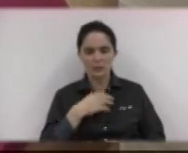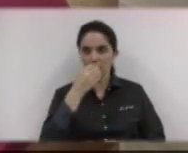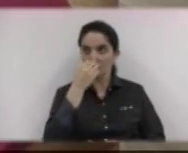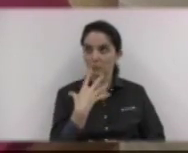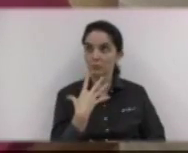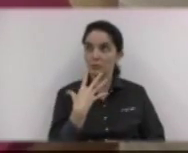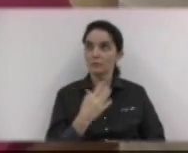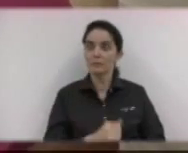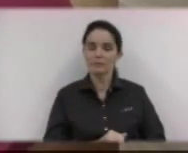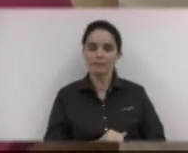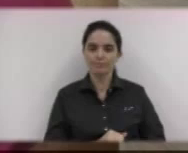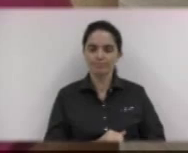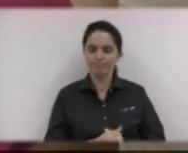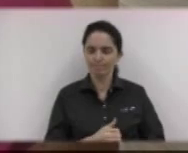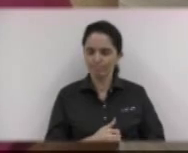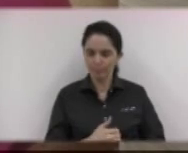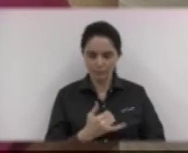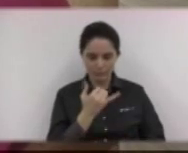Desculpa.